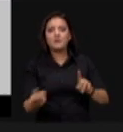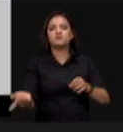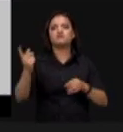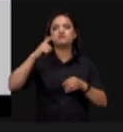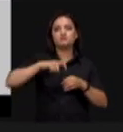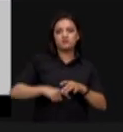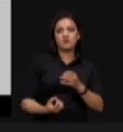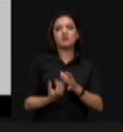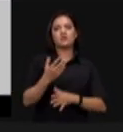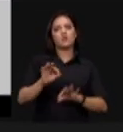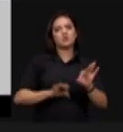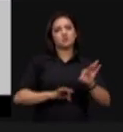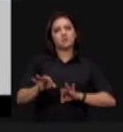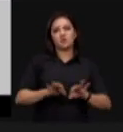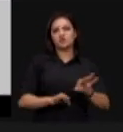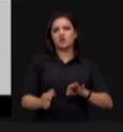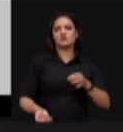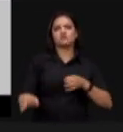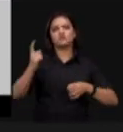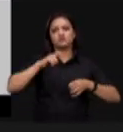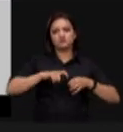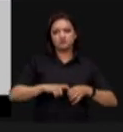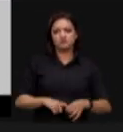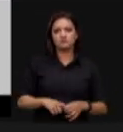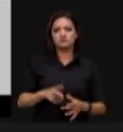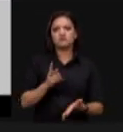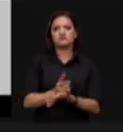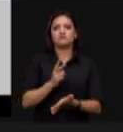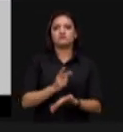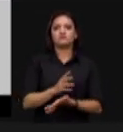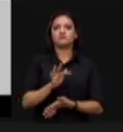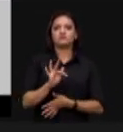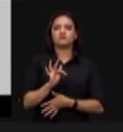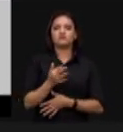reflorestamento de recomposição de fauna